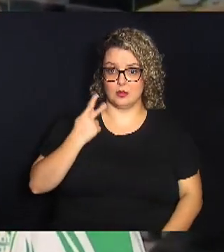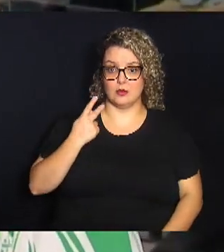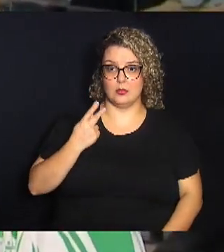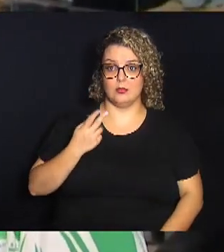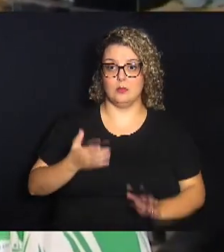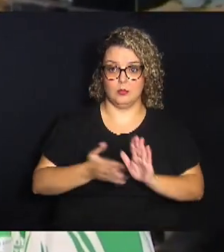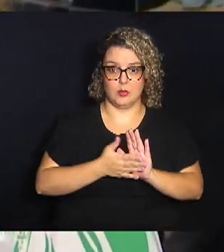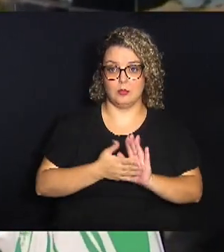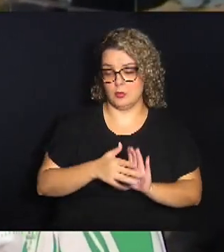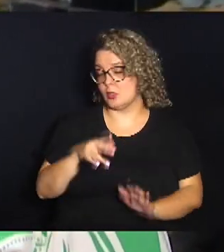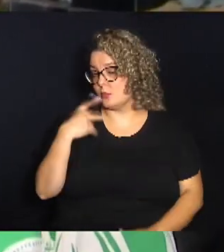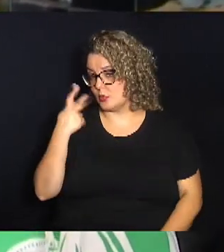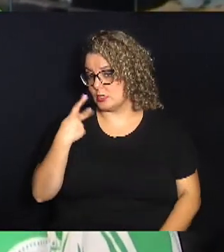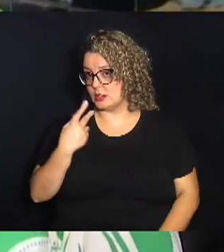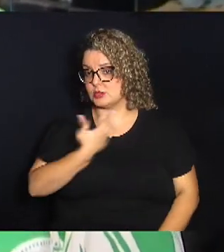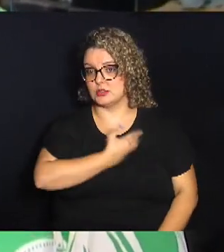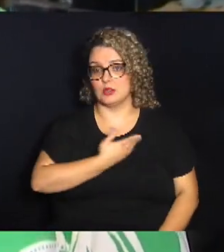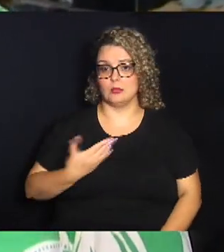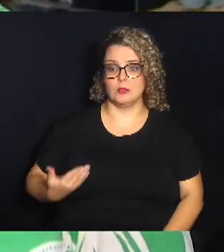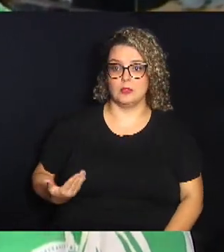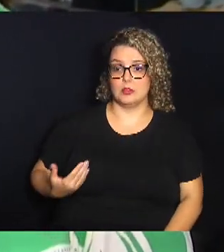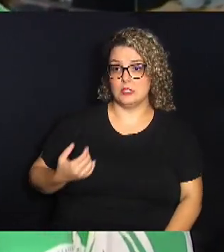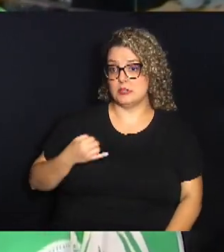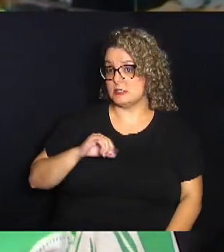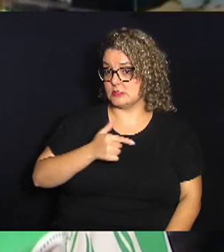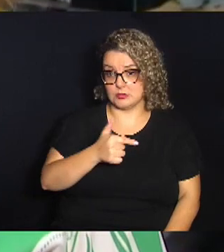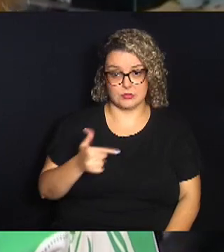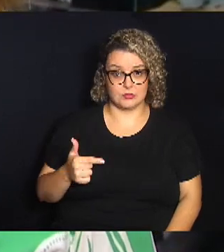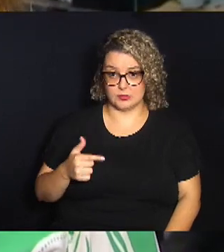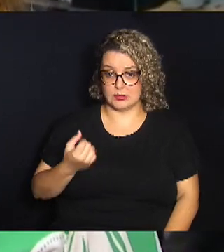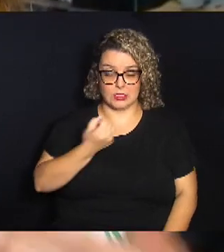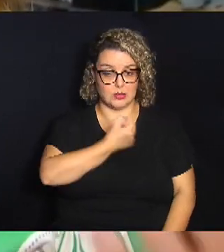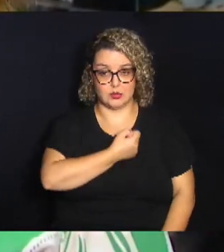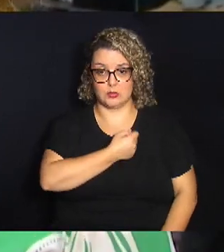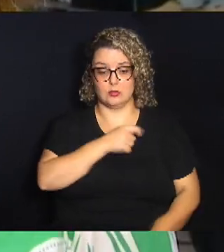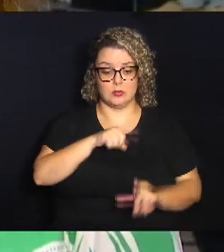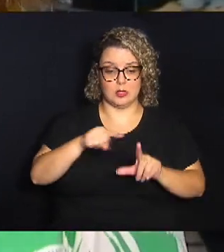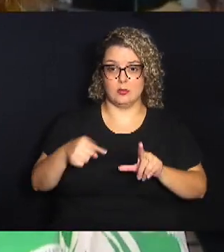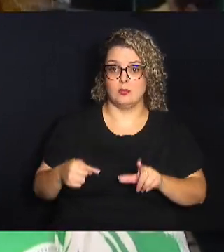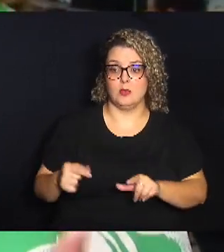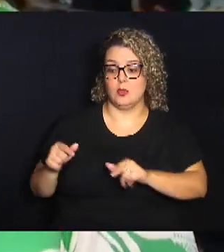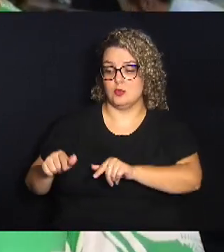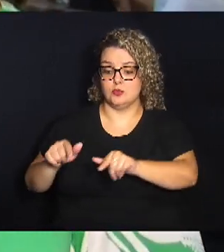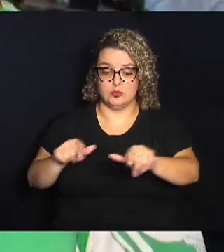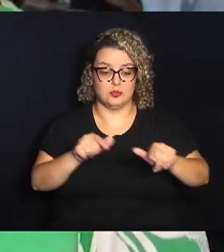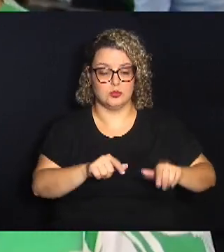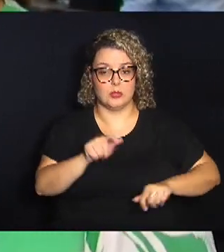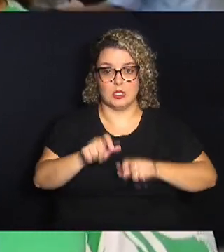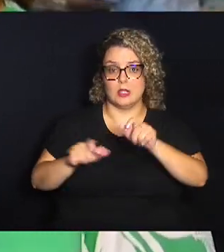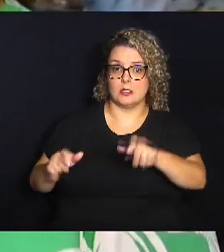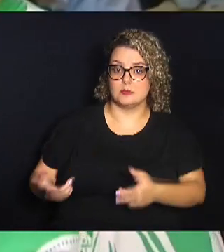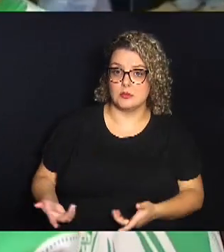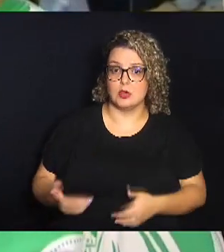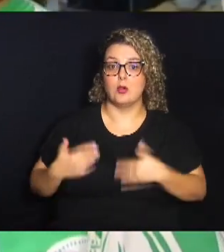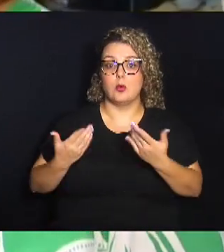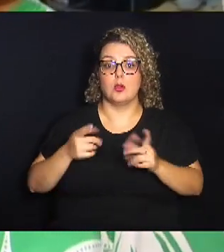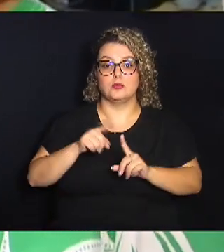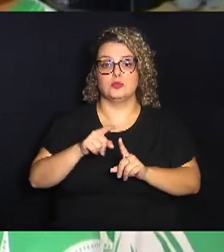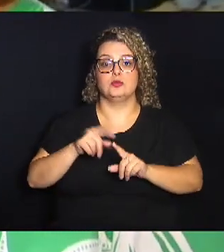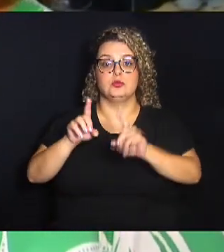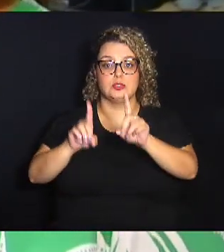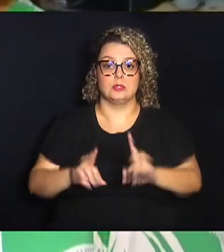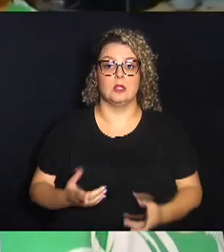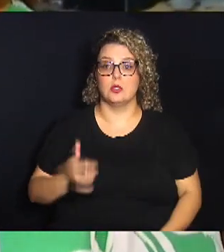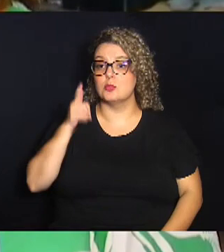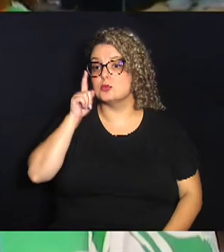propor políticas públicas, que sem números, sem estatística, de onde estão as pessoas, quais os tipos de deficiência, a